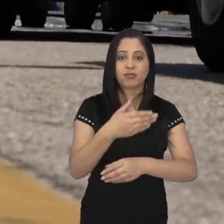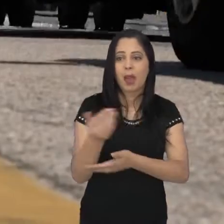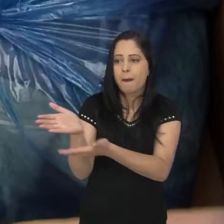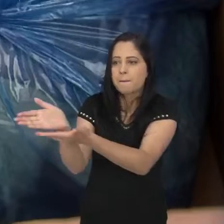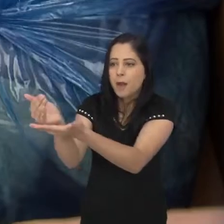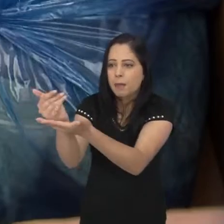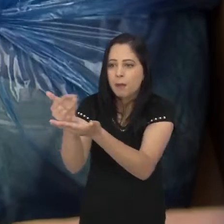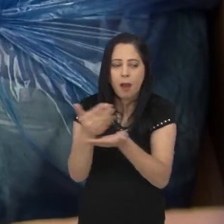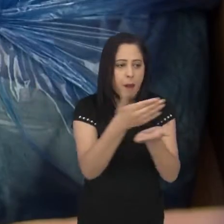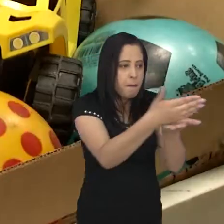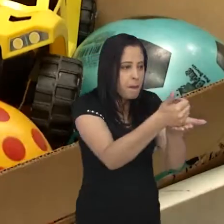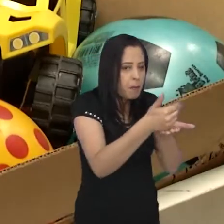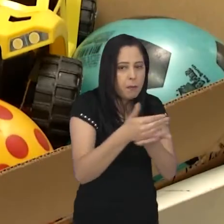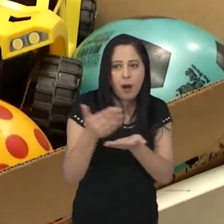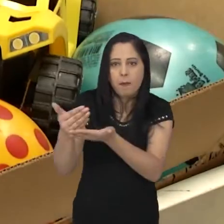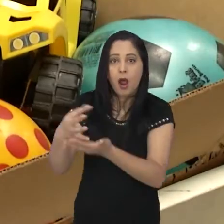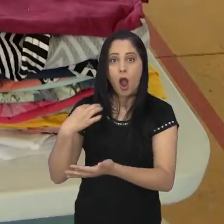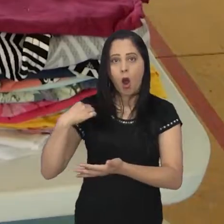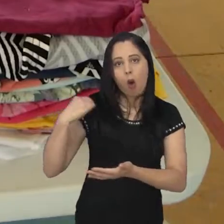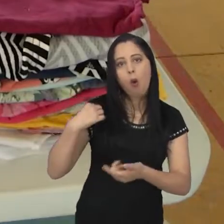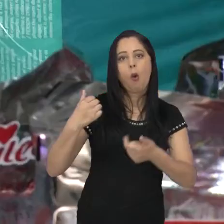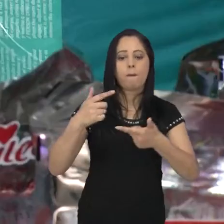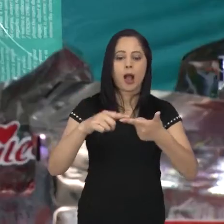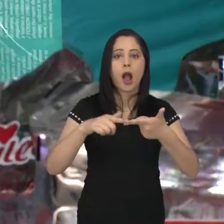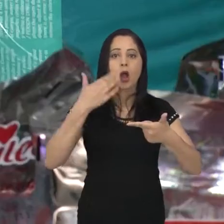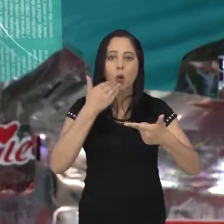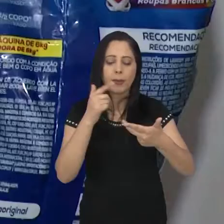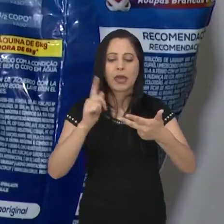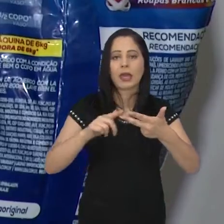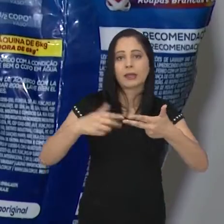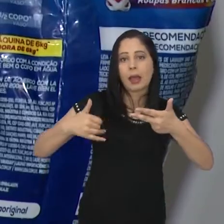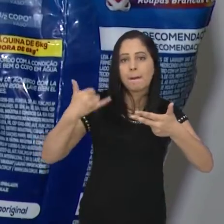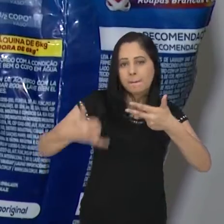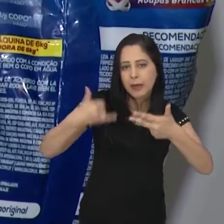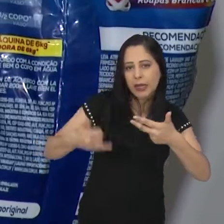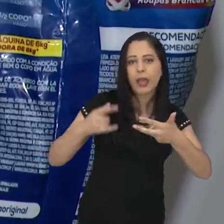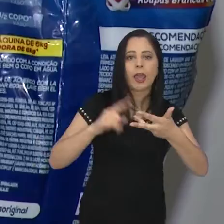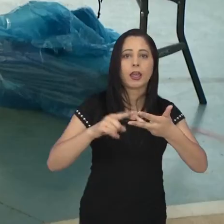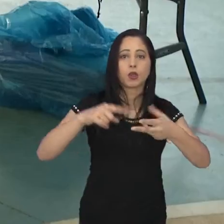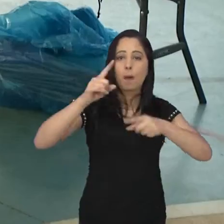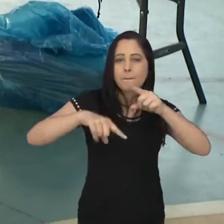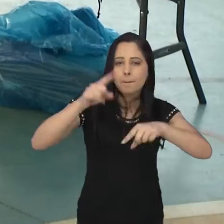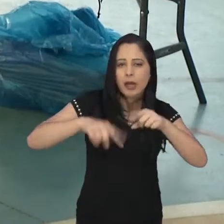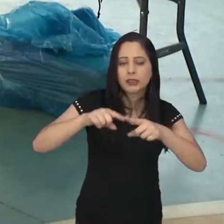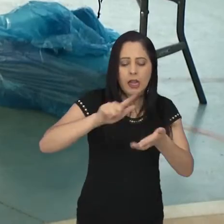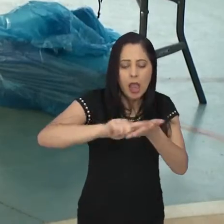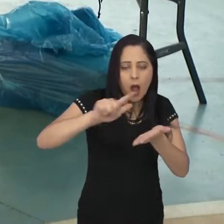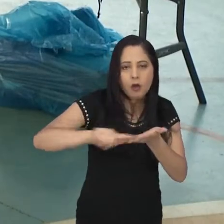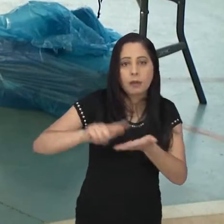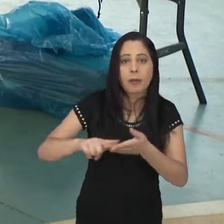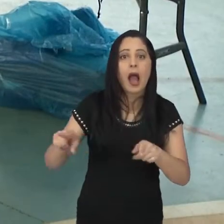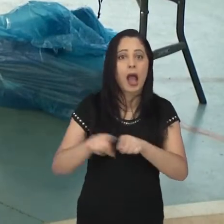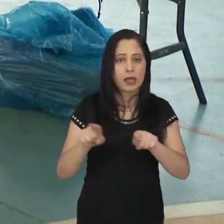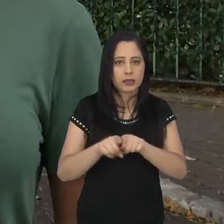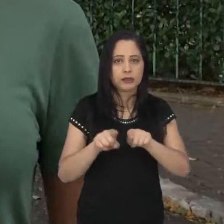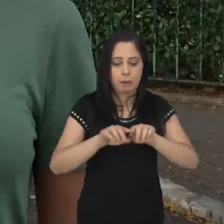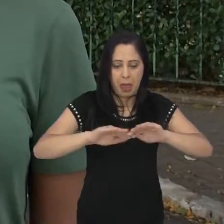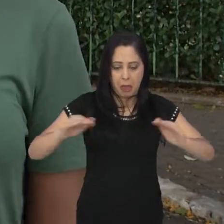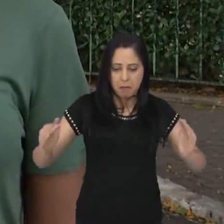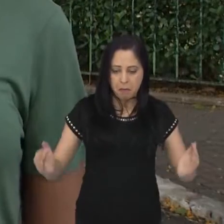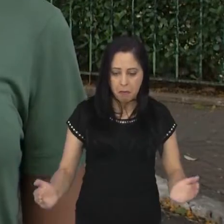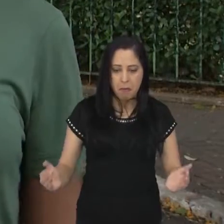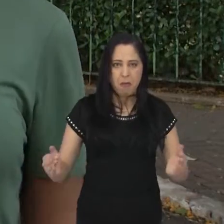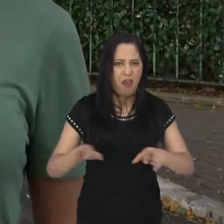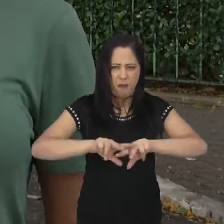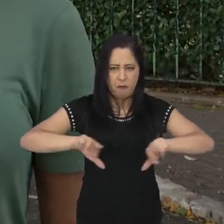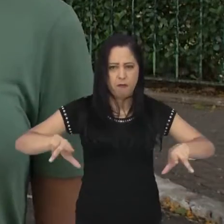cidade para arrecadação de brinquedos, roupas, alimentos, materiais de higiene, itens para pets e até móveis. Ele vai